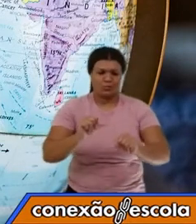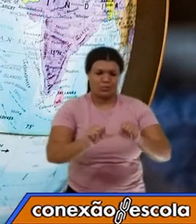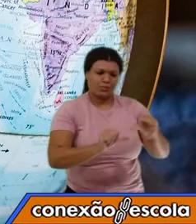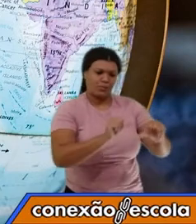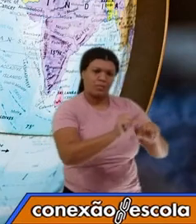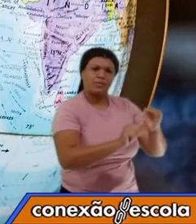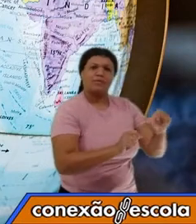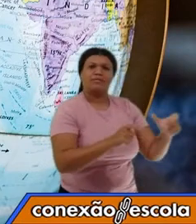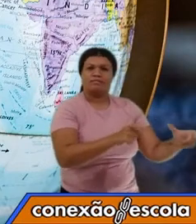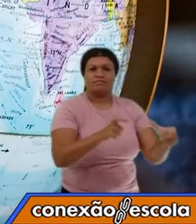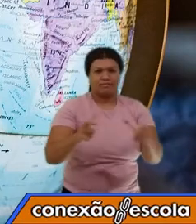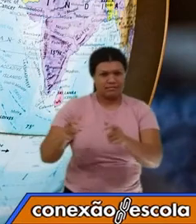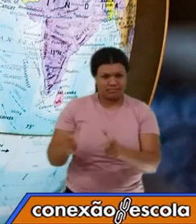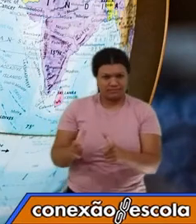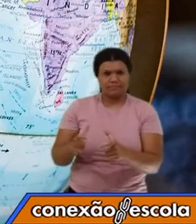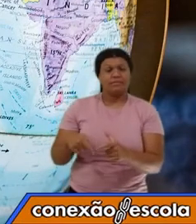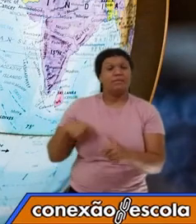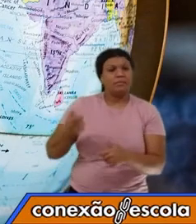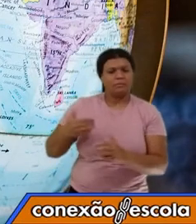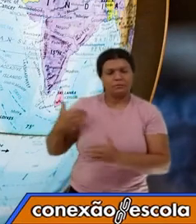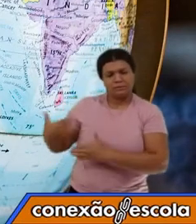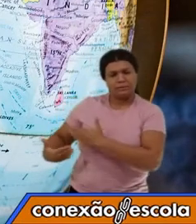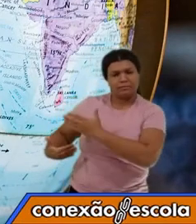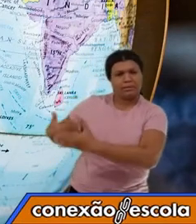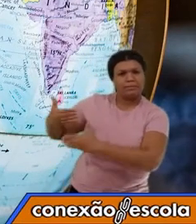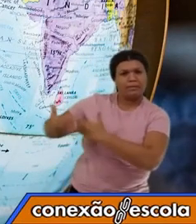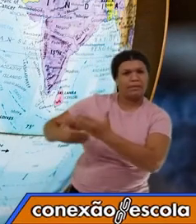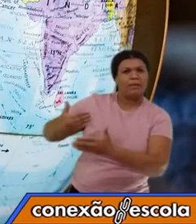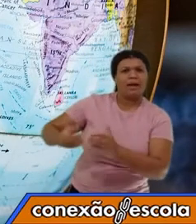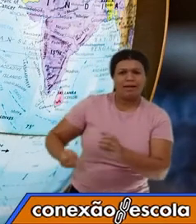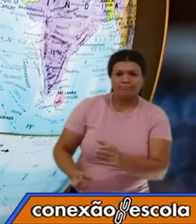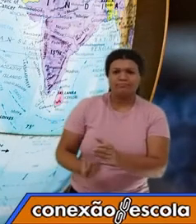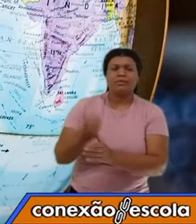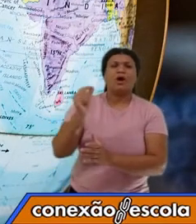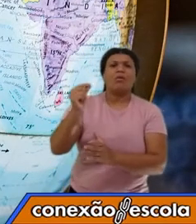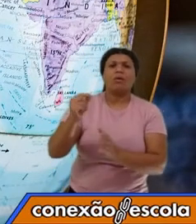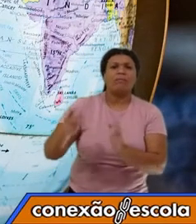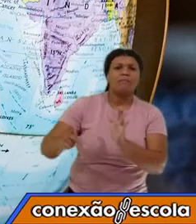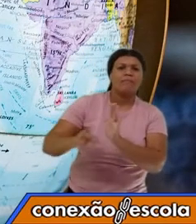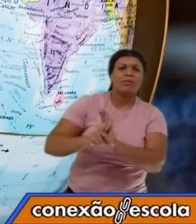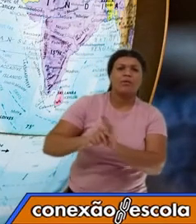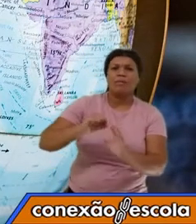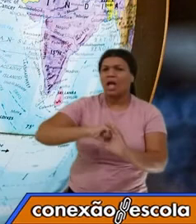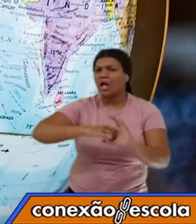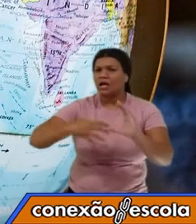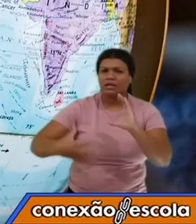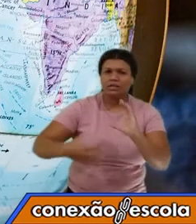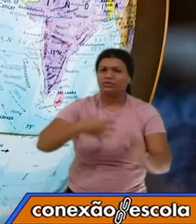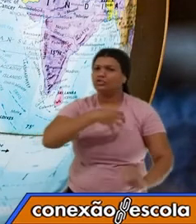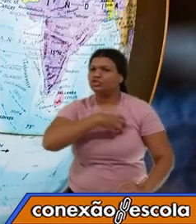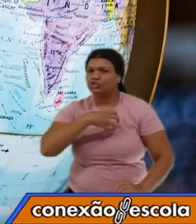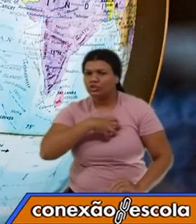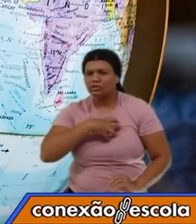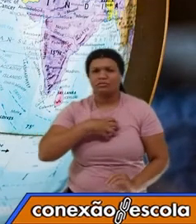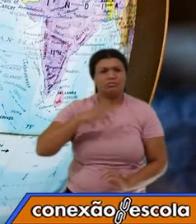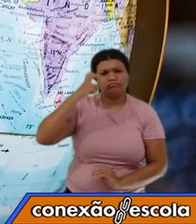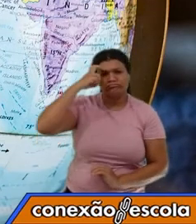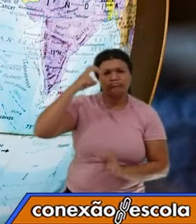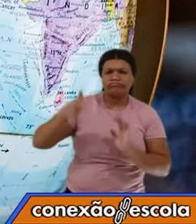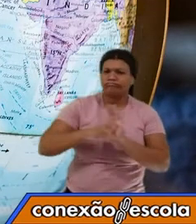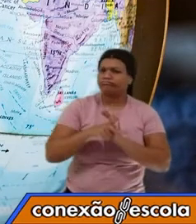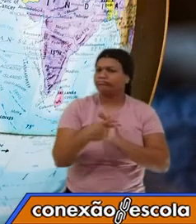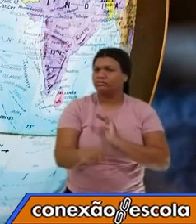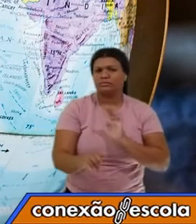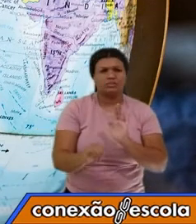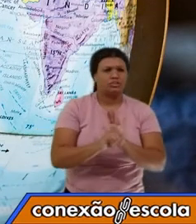Com o passar do tempo, aquele lugar cria uma identidade que é própria daquelas pessoas. Lá no seu bairro,